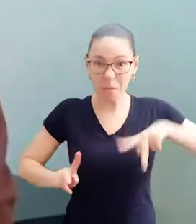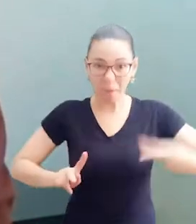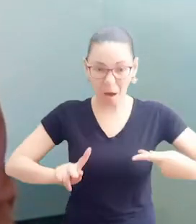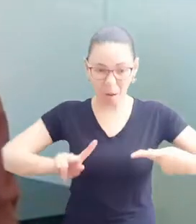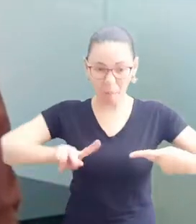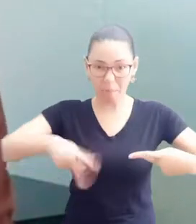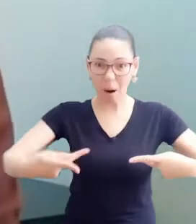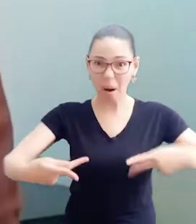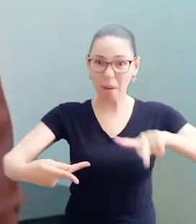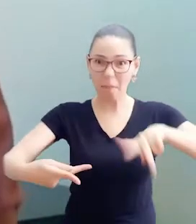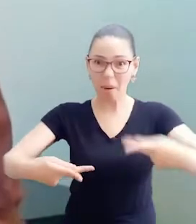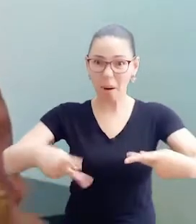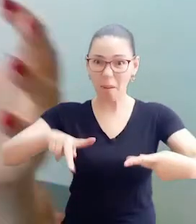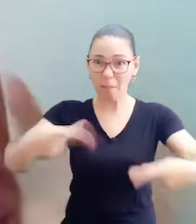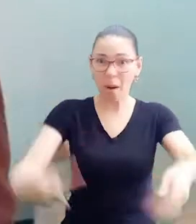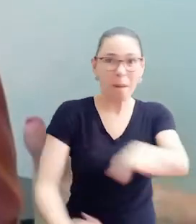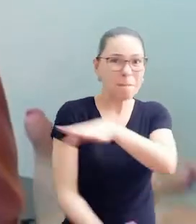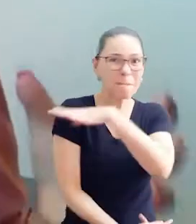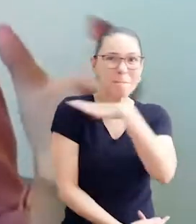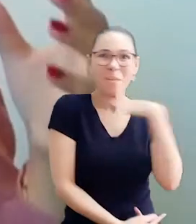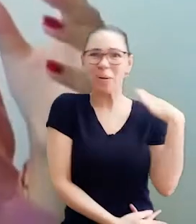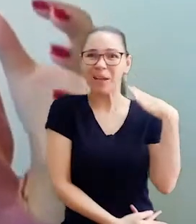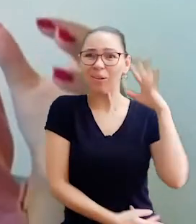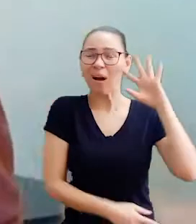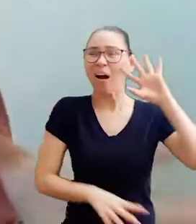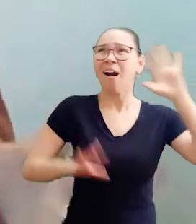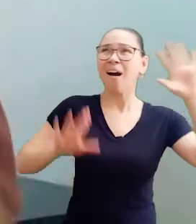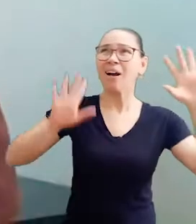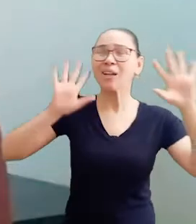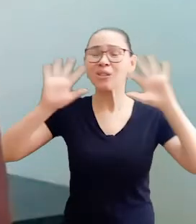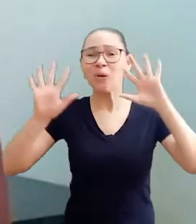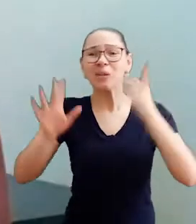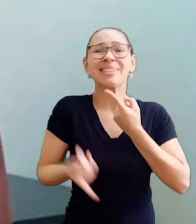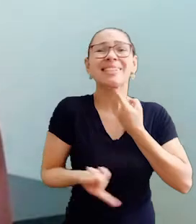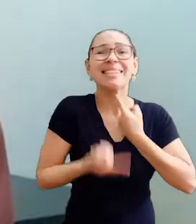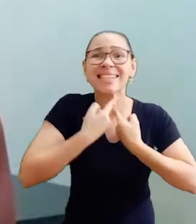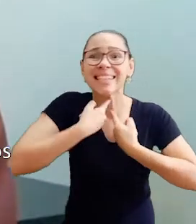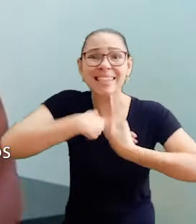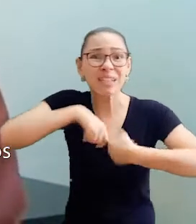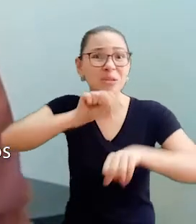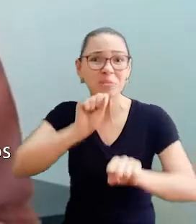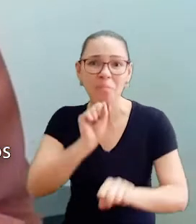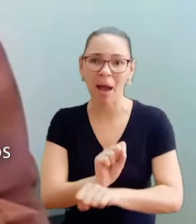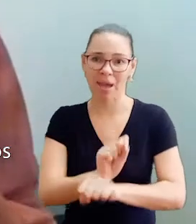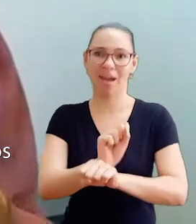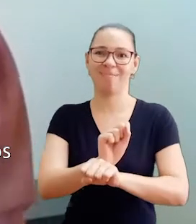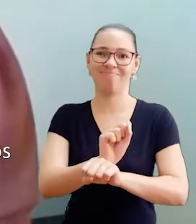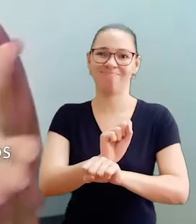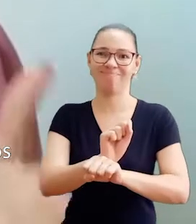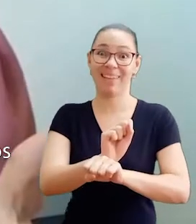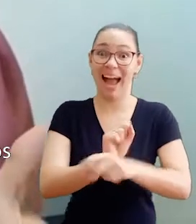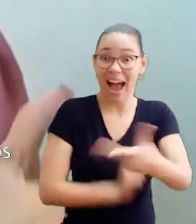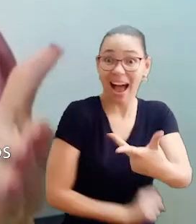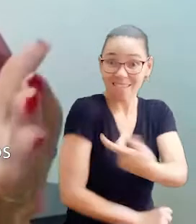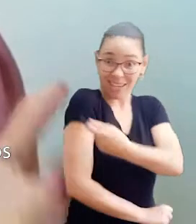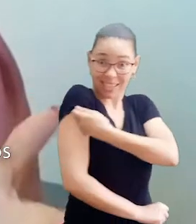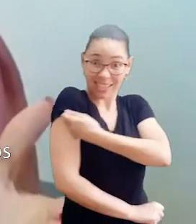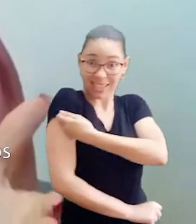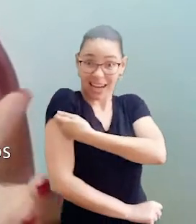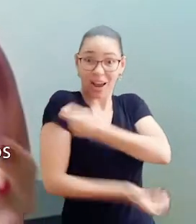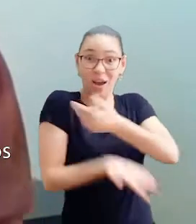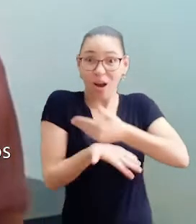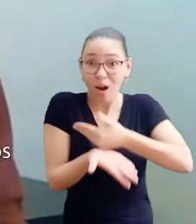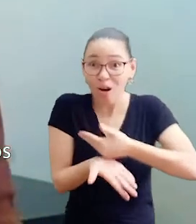tantas vidas, tantos sonhos, tantas famílias, tantos futuros. E aí, apesar do avanço da